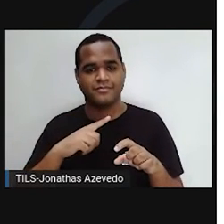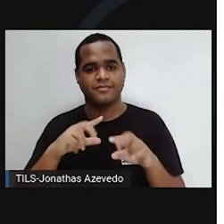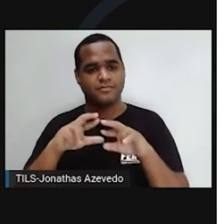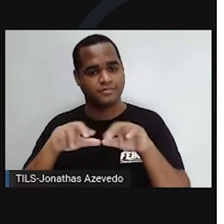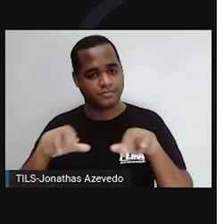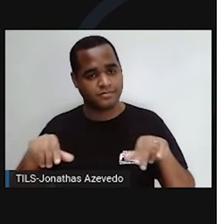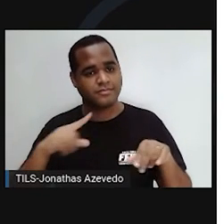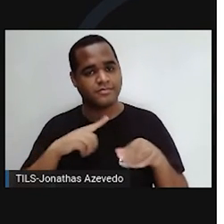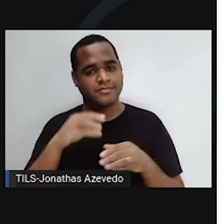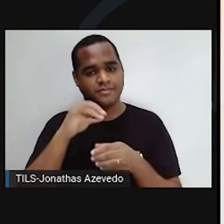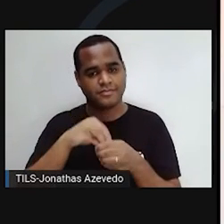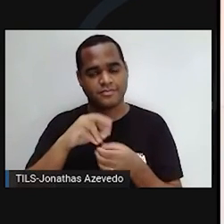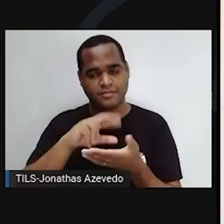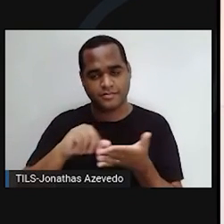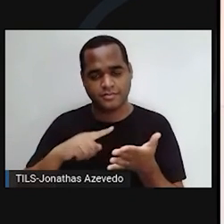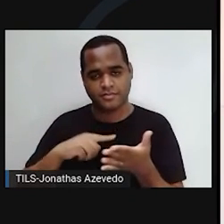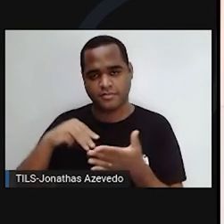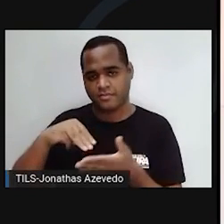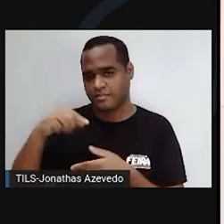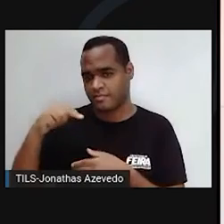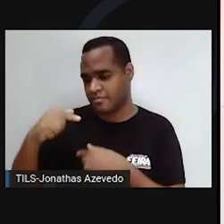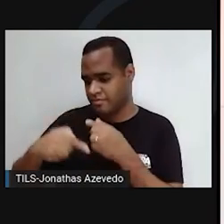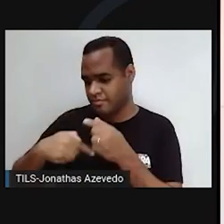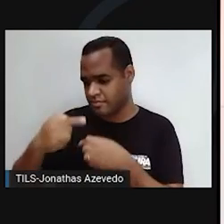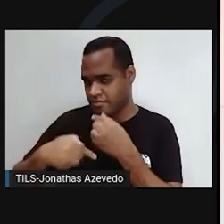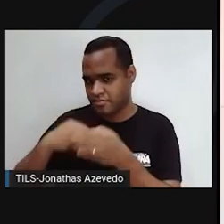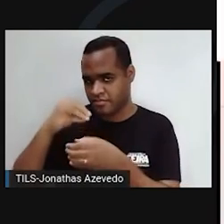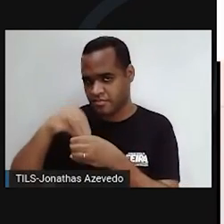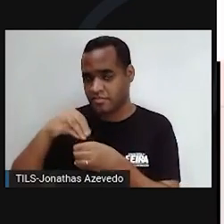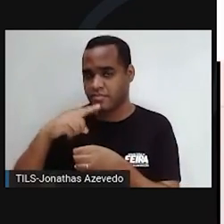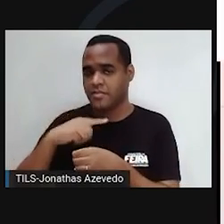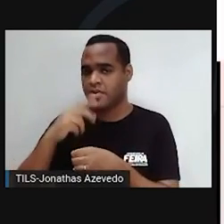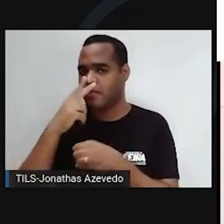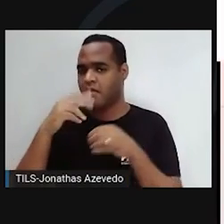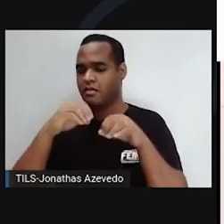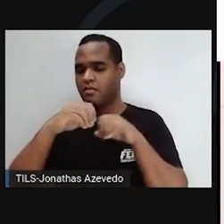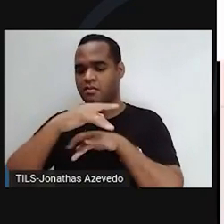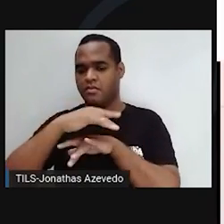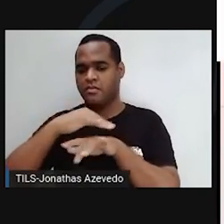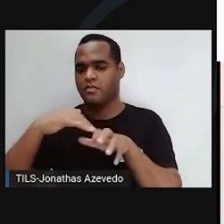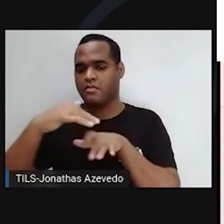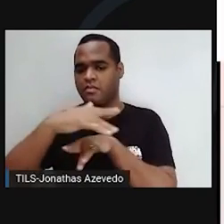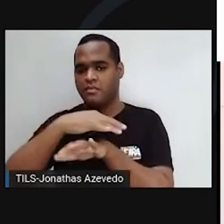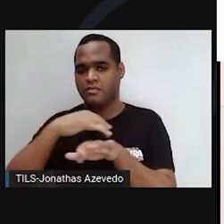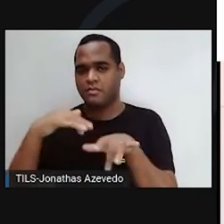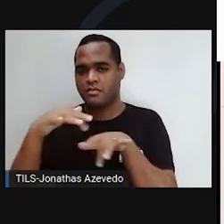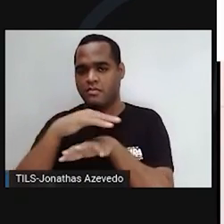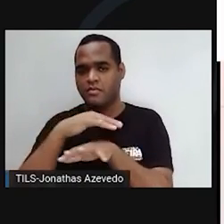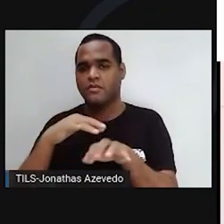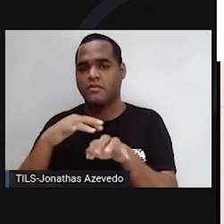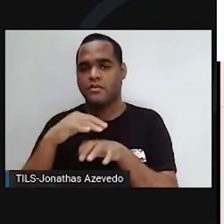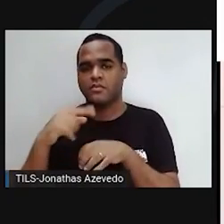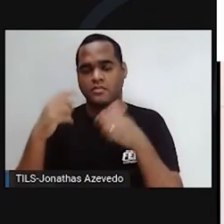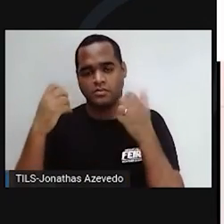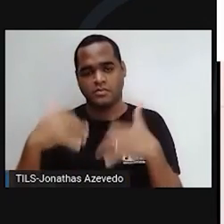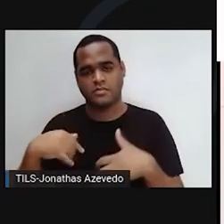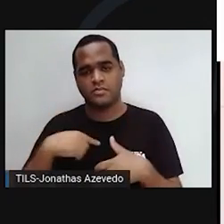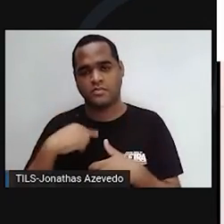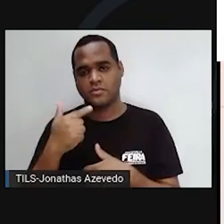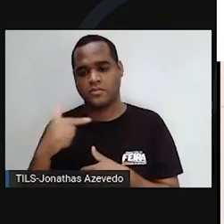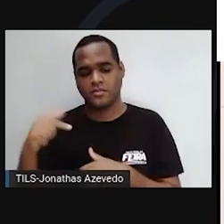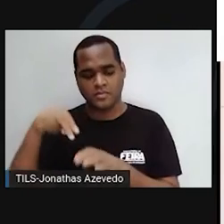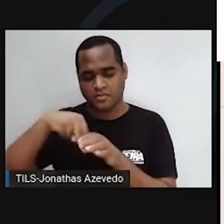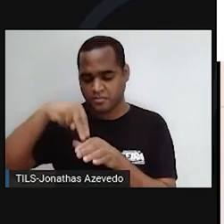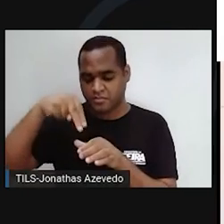genético. Só que esse material genético não está num núcleo individualizado, ele está disperso no citoplasma. Então, essa é uma característica. Ela não tem um